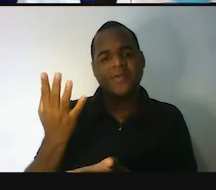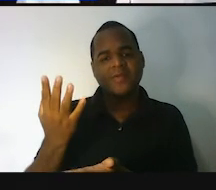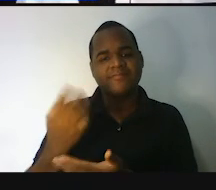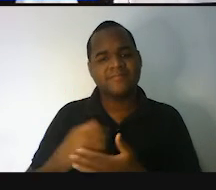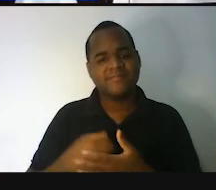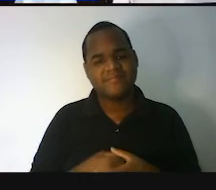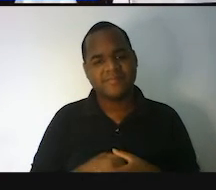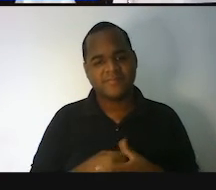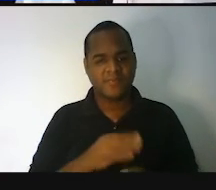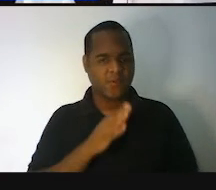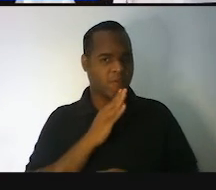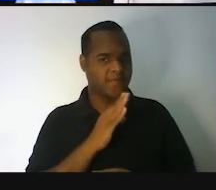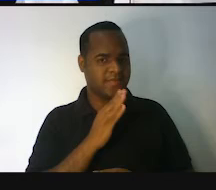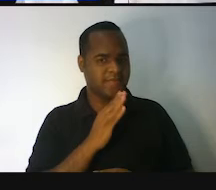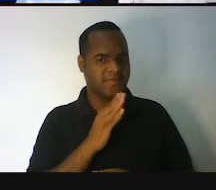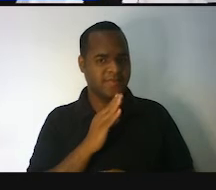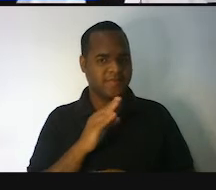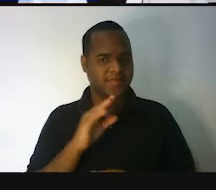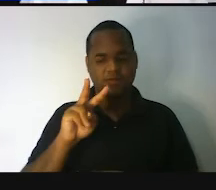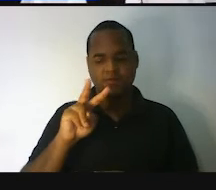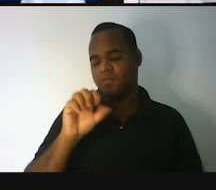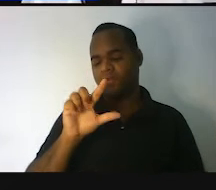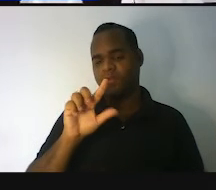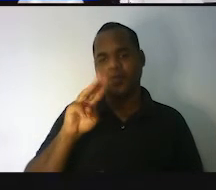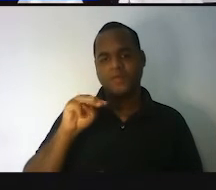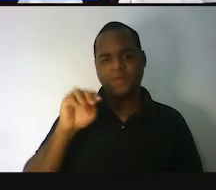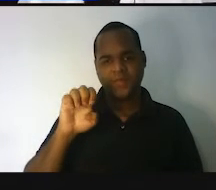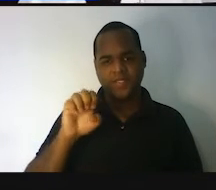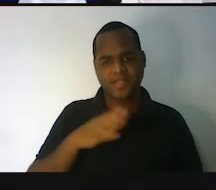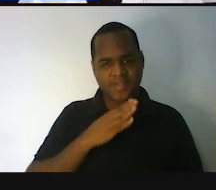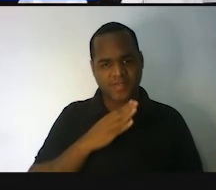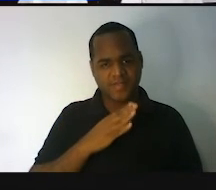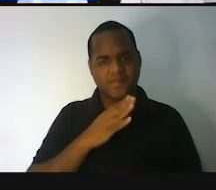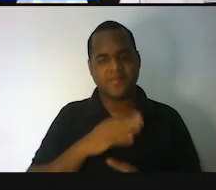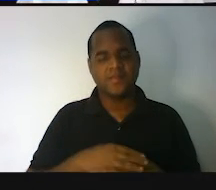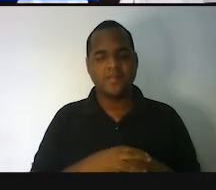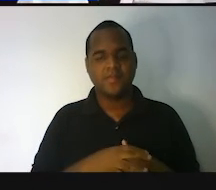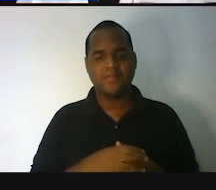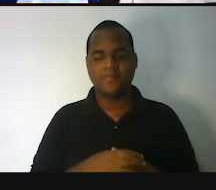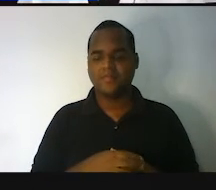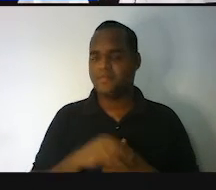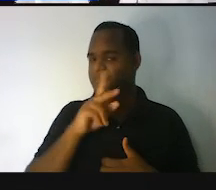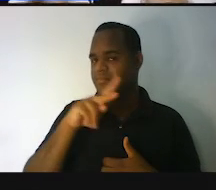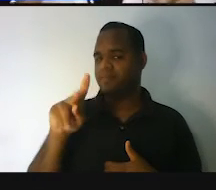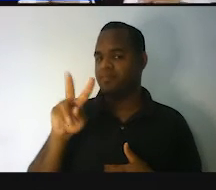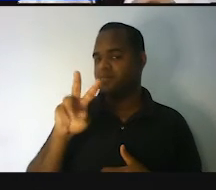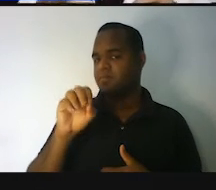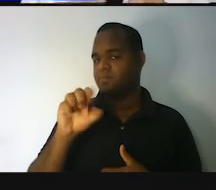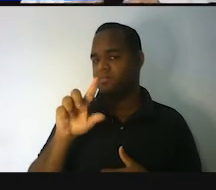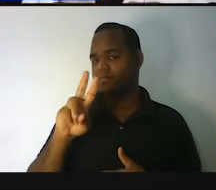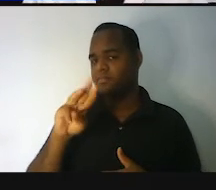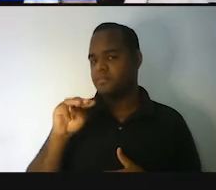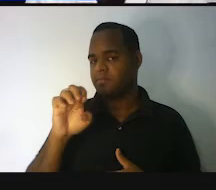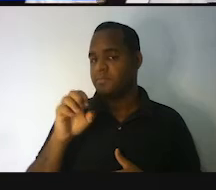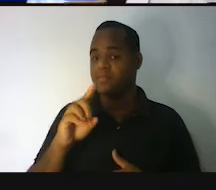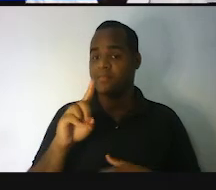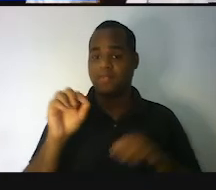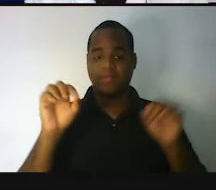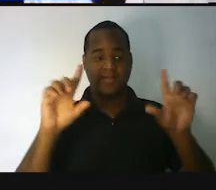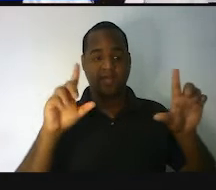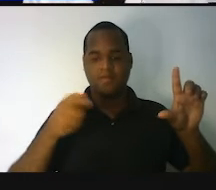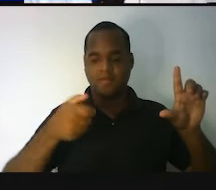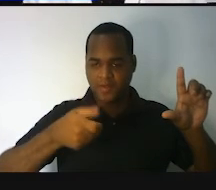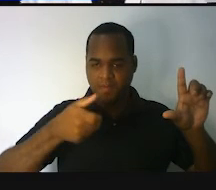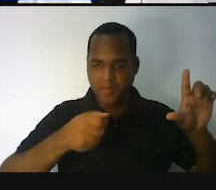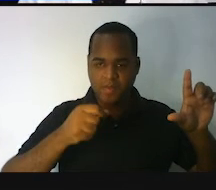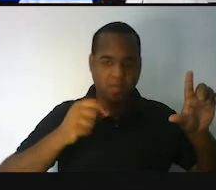aí? Você conhece essa medida chamada volume? Professor, volume não é aquele negócio da televisão